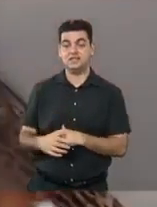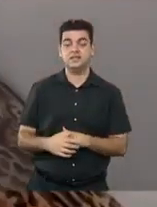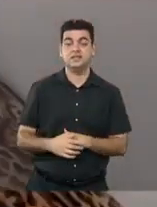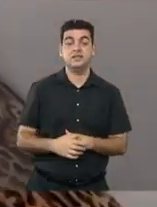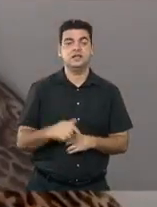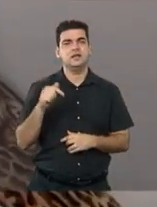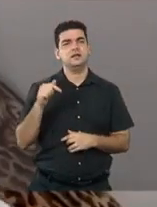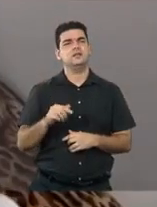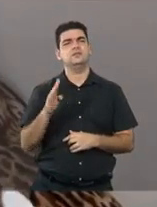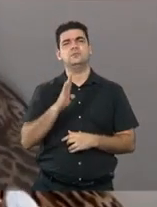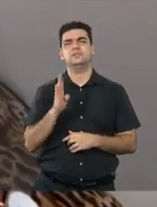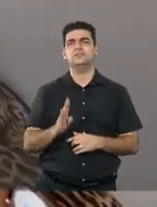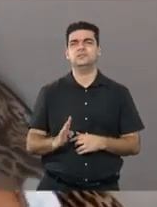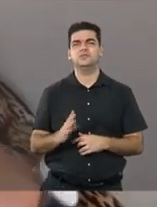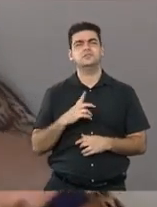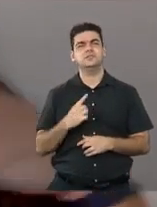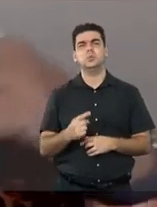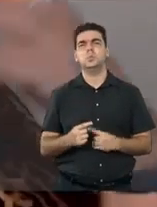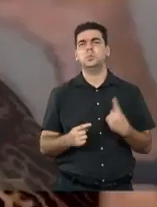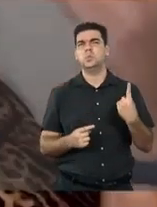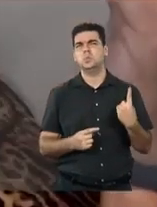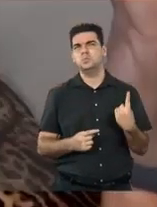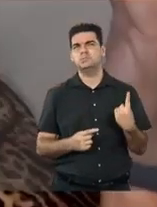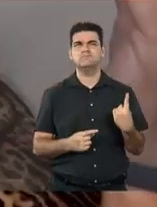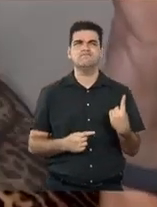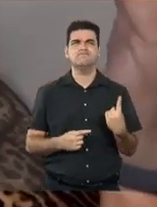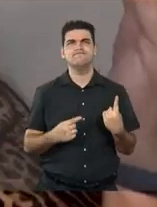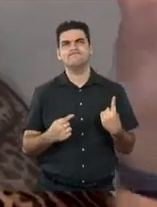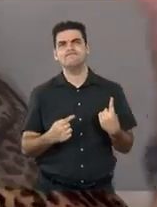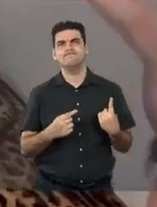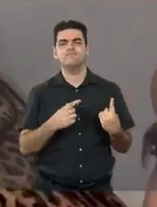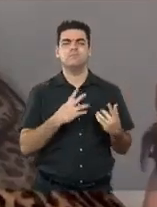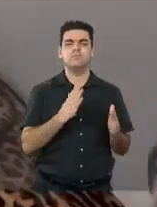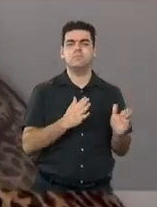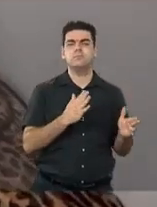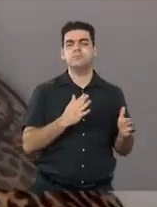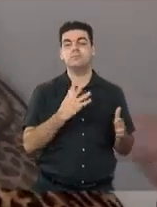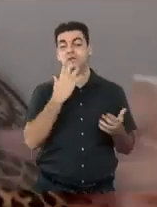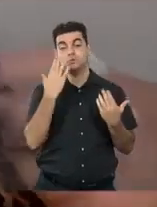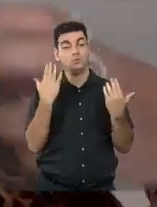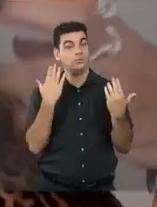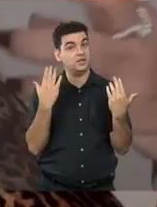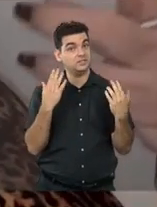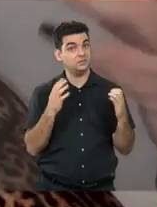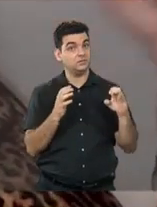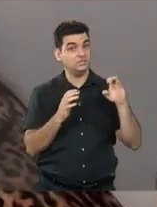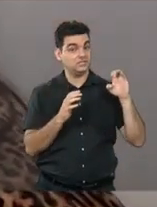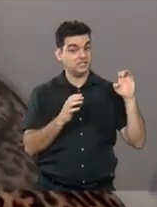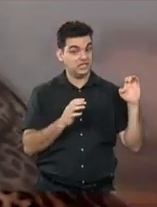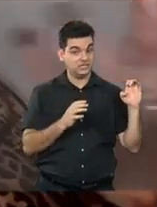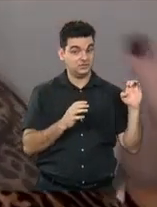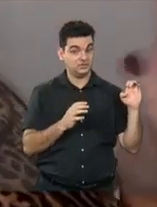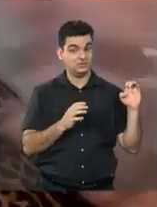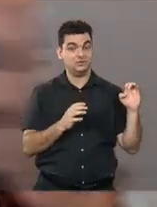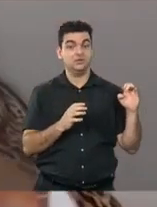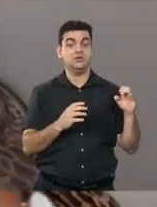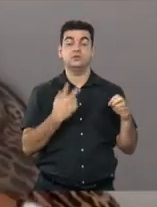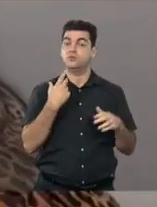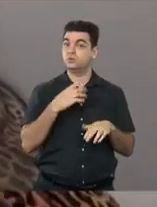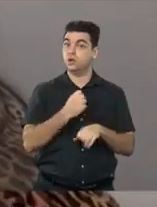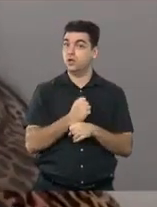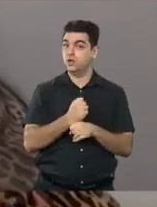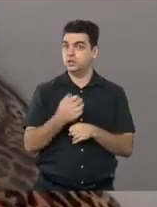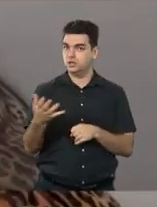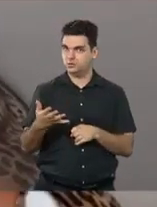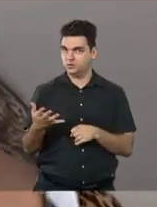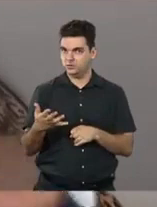isso que não é só no Brasil, a gente teve um ciclo muito do, vamos falar, do lado esquerdo, estou falando nos últimos tempos,